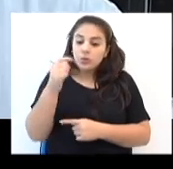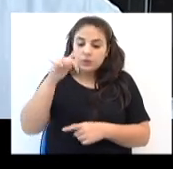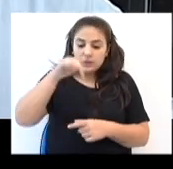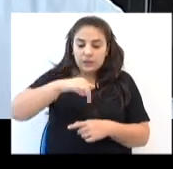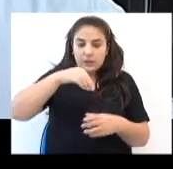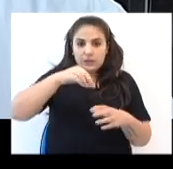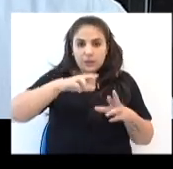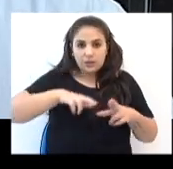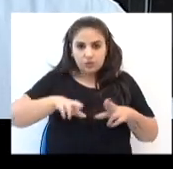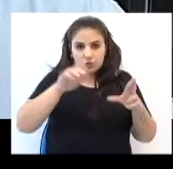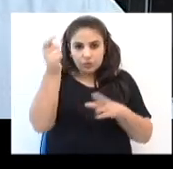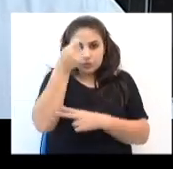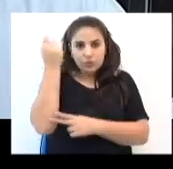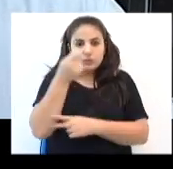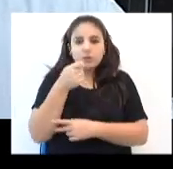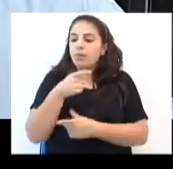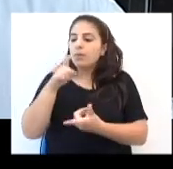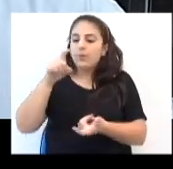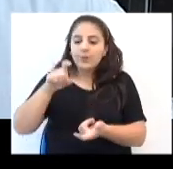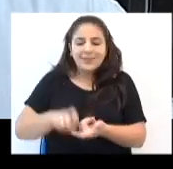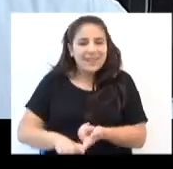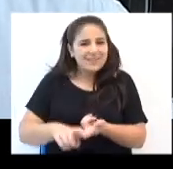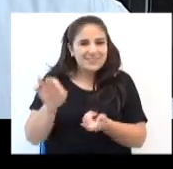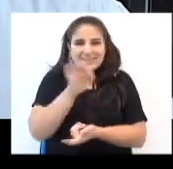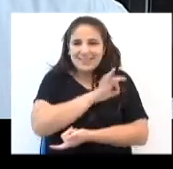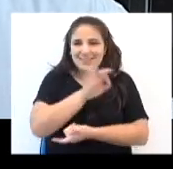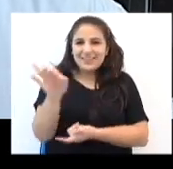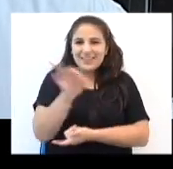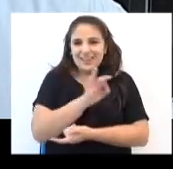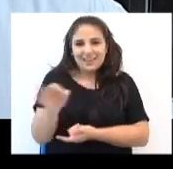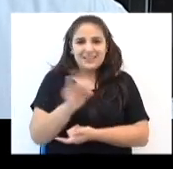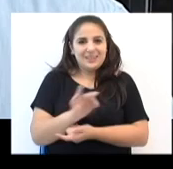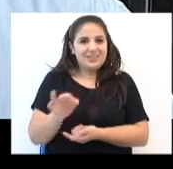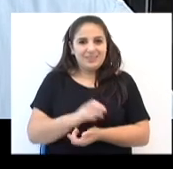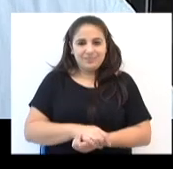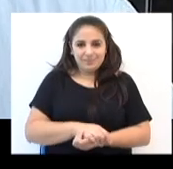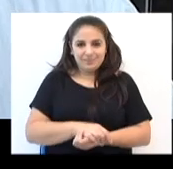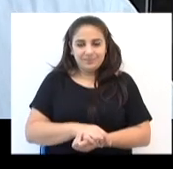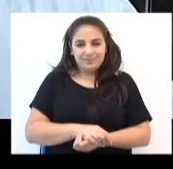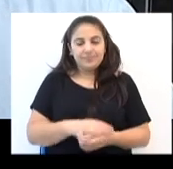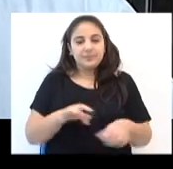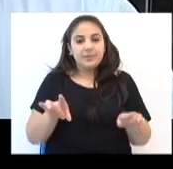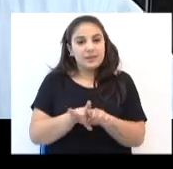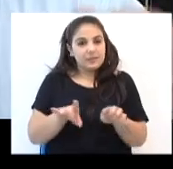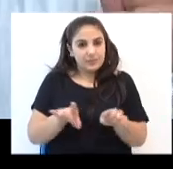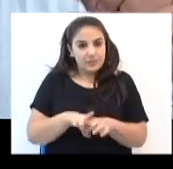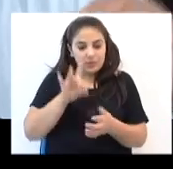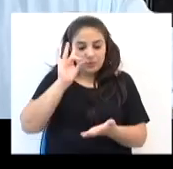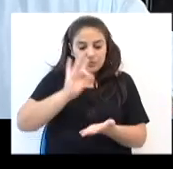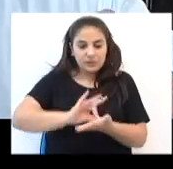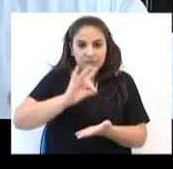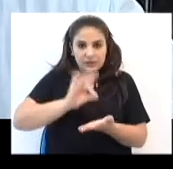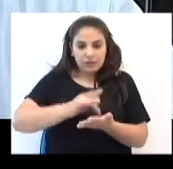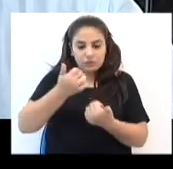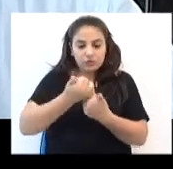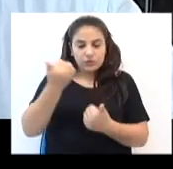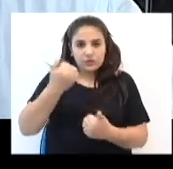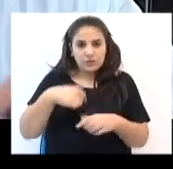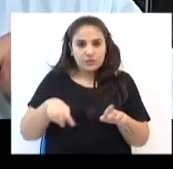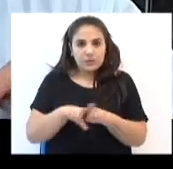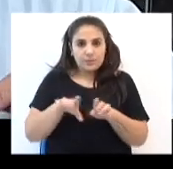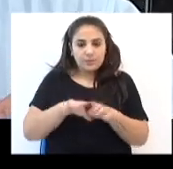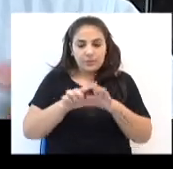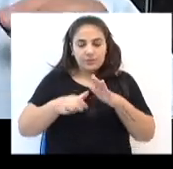centavo sequer à União, ao Estado, ao Município, e a atual diretoria